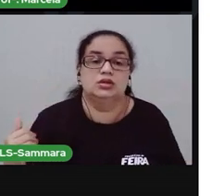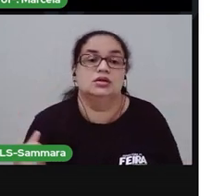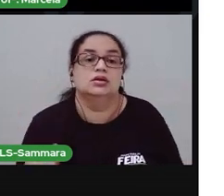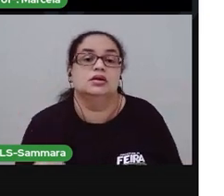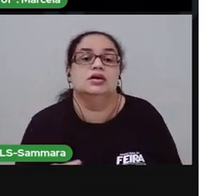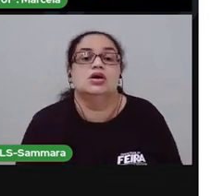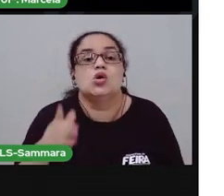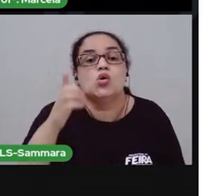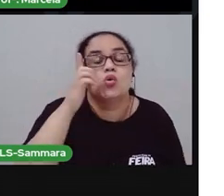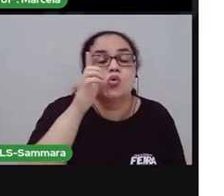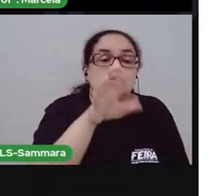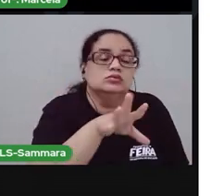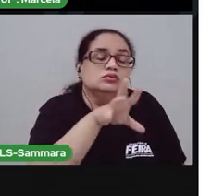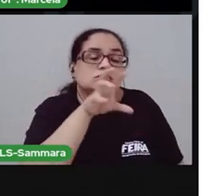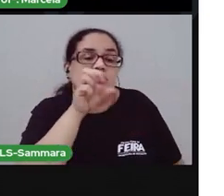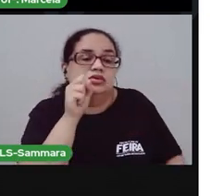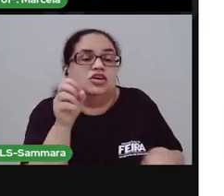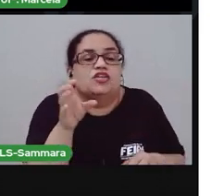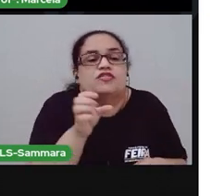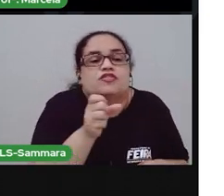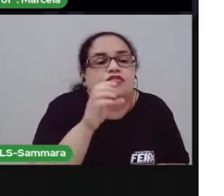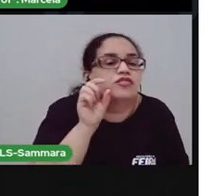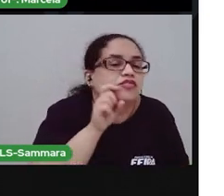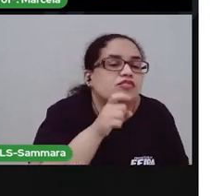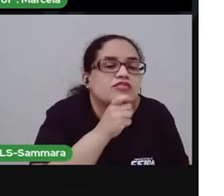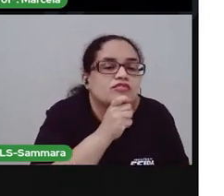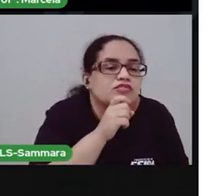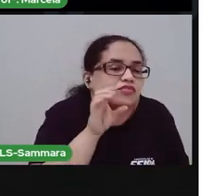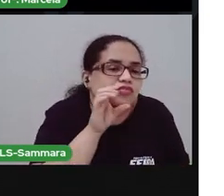consegue sentir frio, calor.